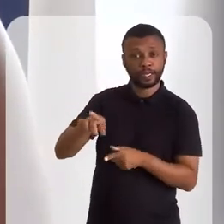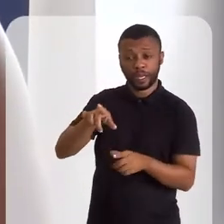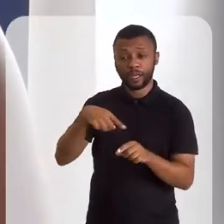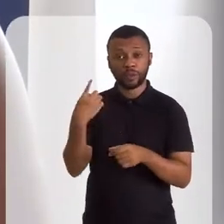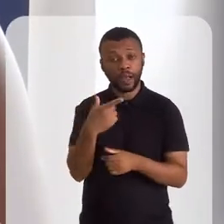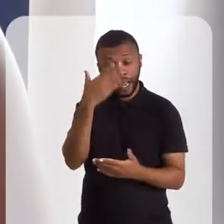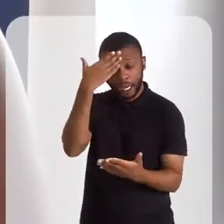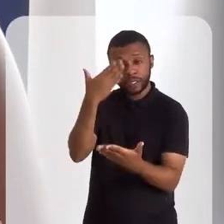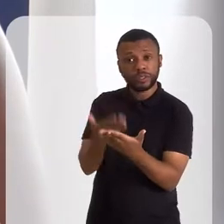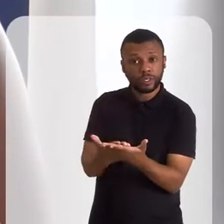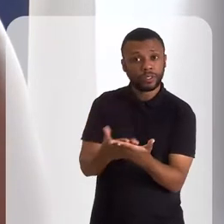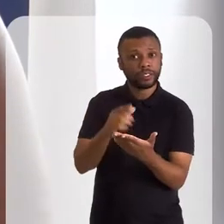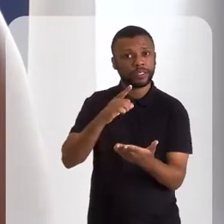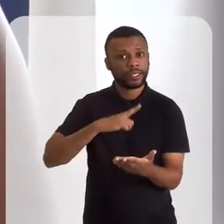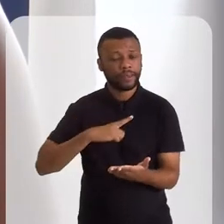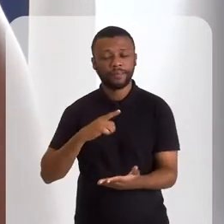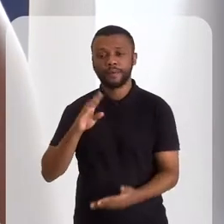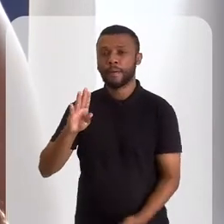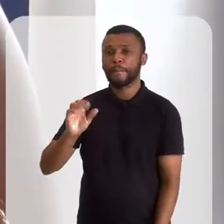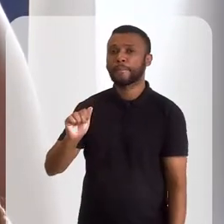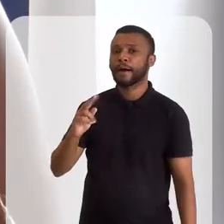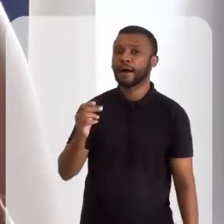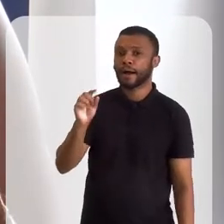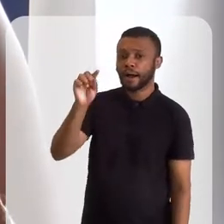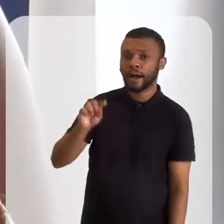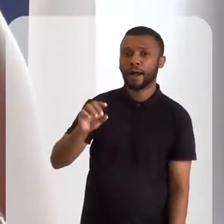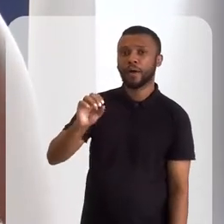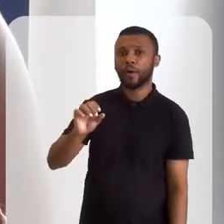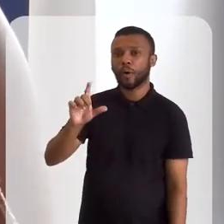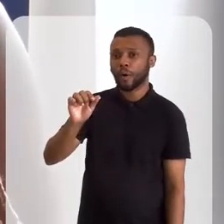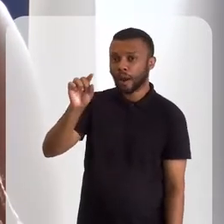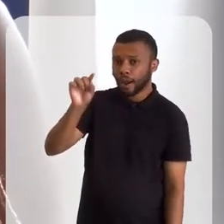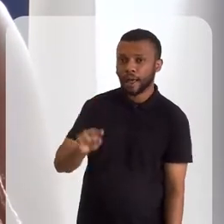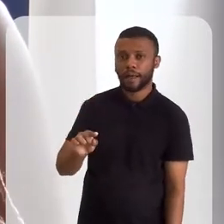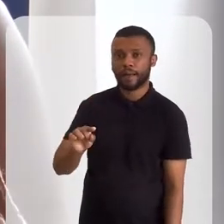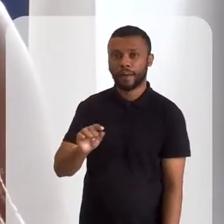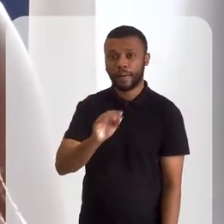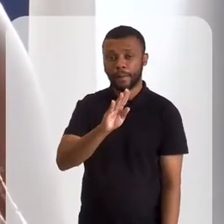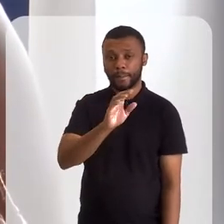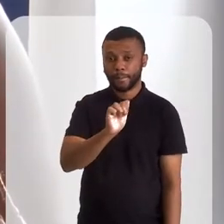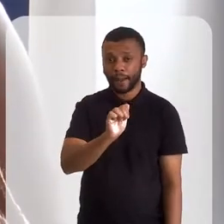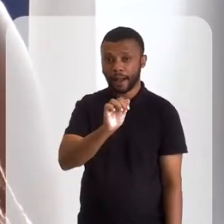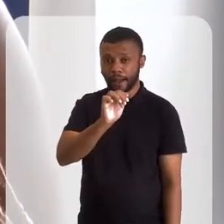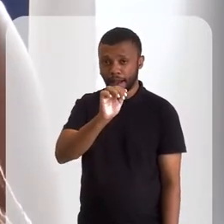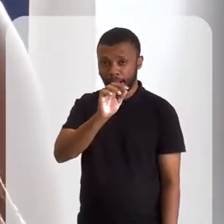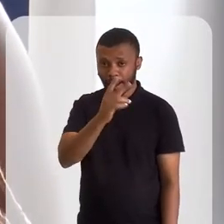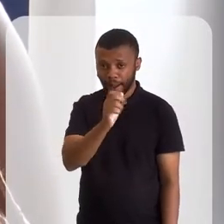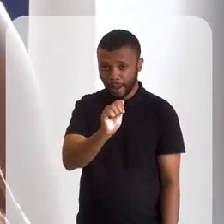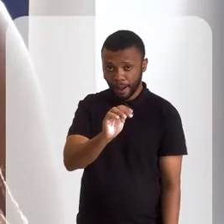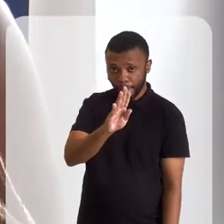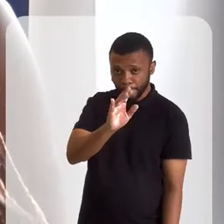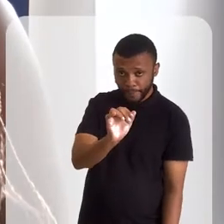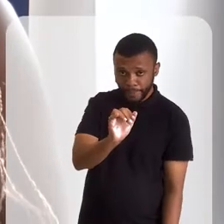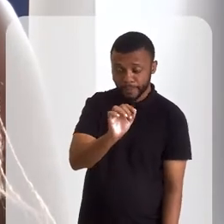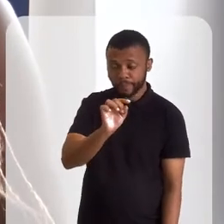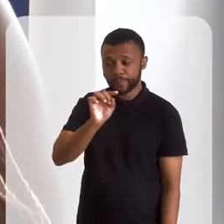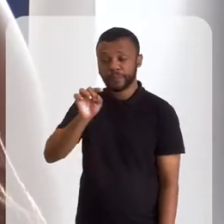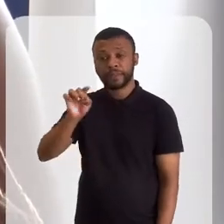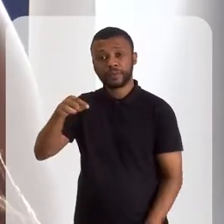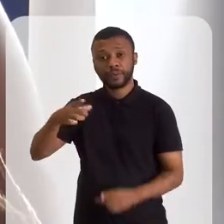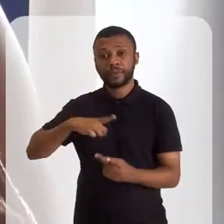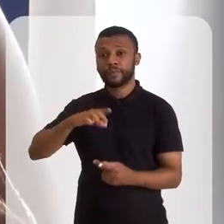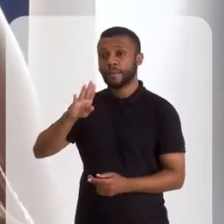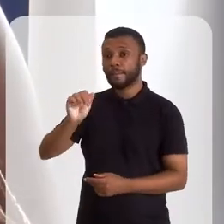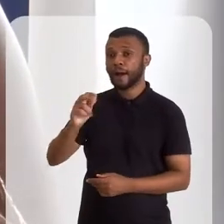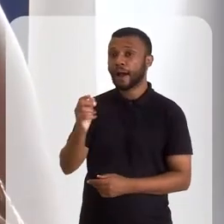para essa época a gente acredita que veio Bahá'u'llá. Veio Bab primeiro, né? Bab significa a porta. E depois